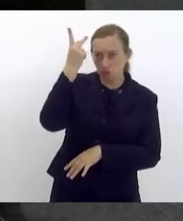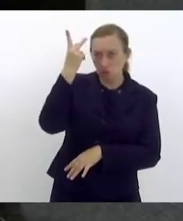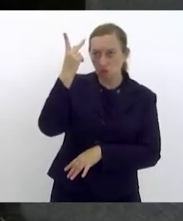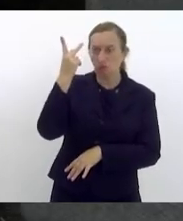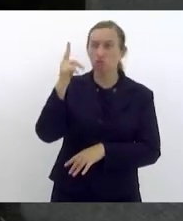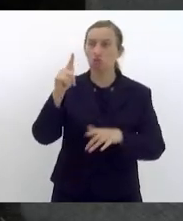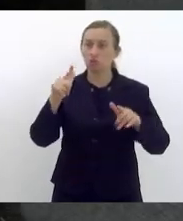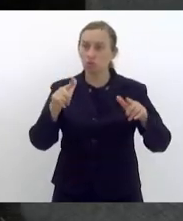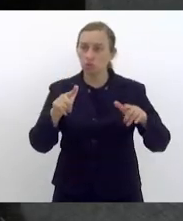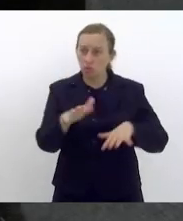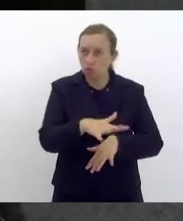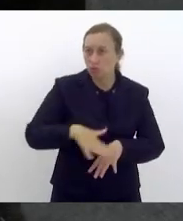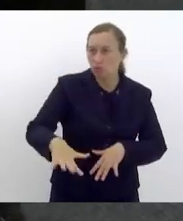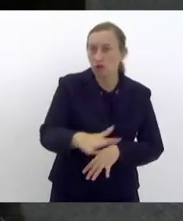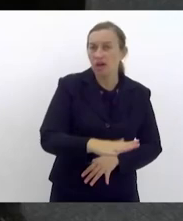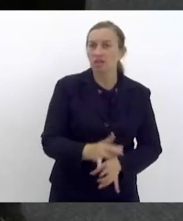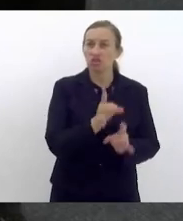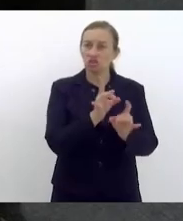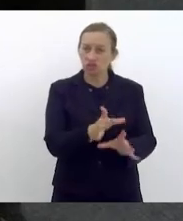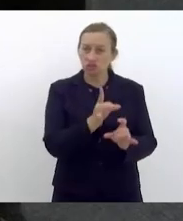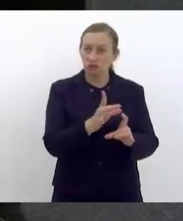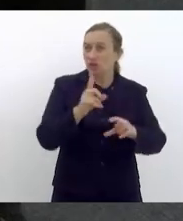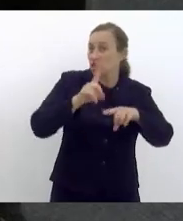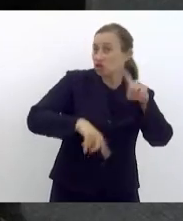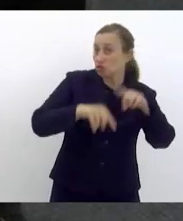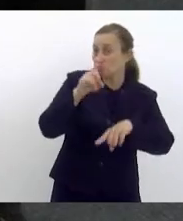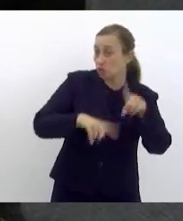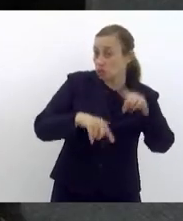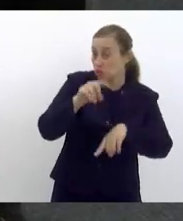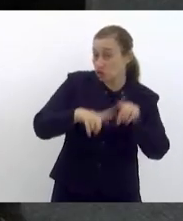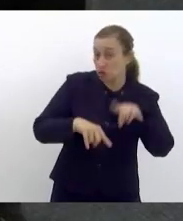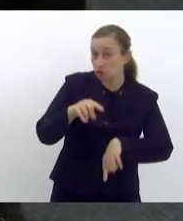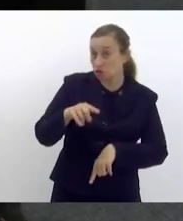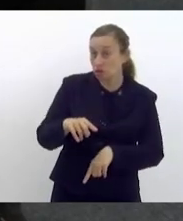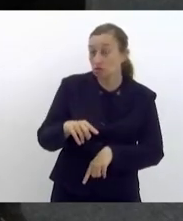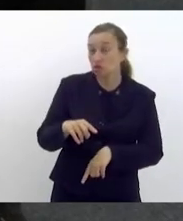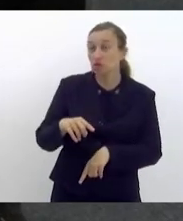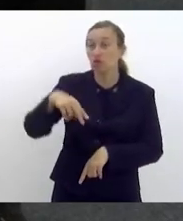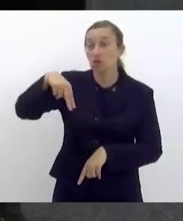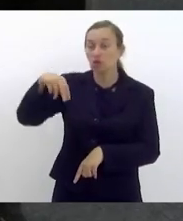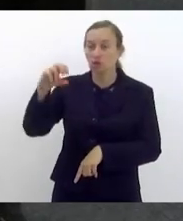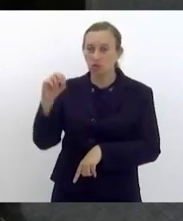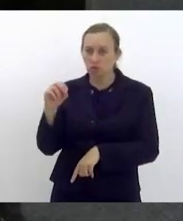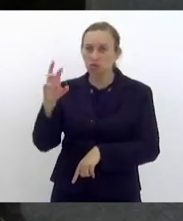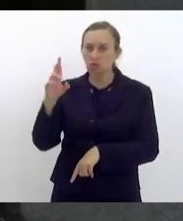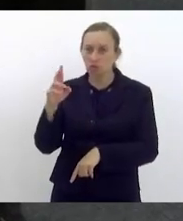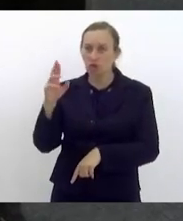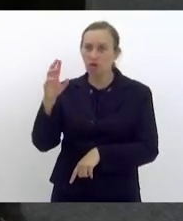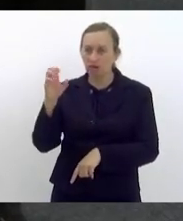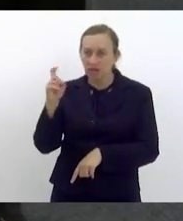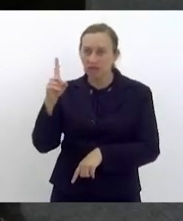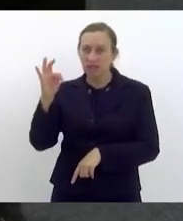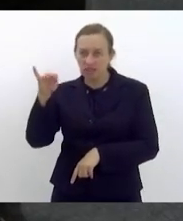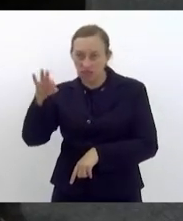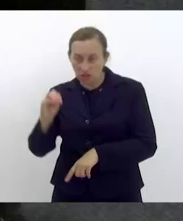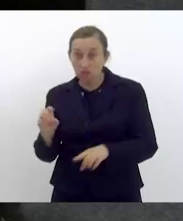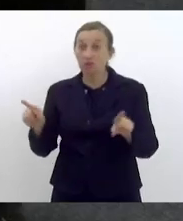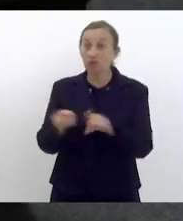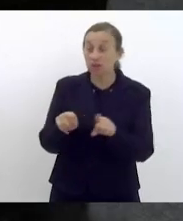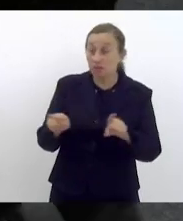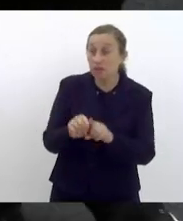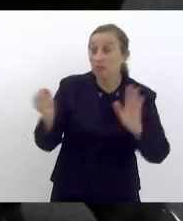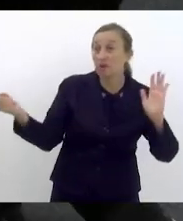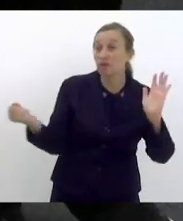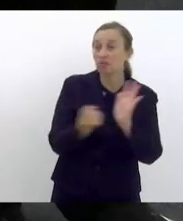de comercialização de produtos típicos nordestinos, também é um patrimônio cultural